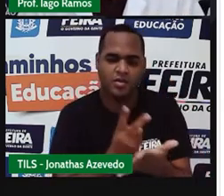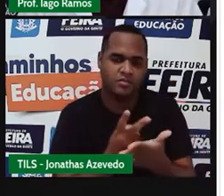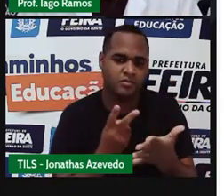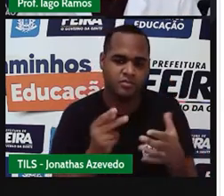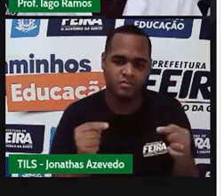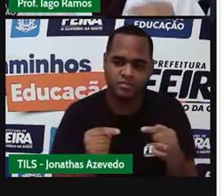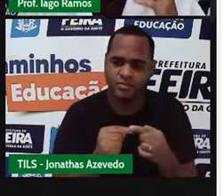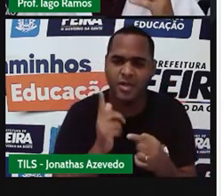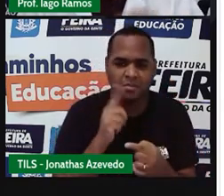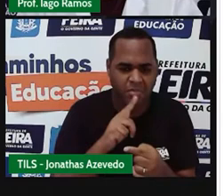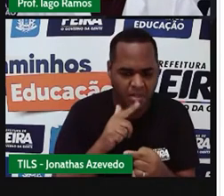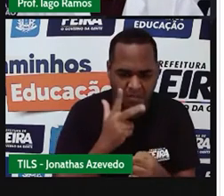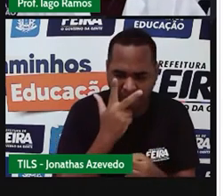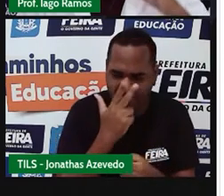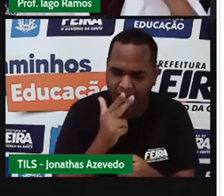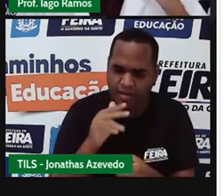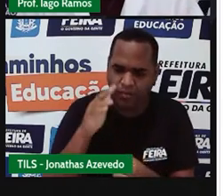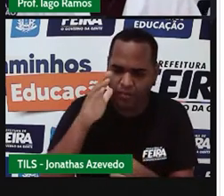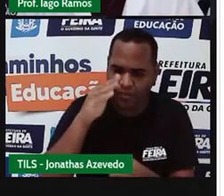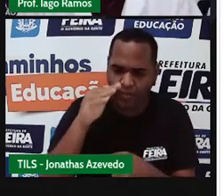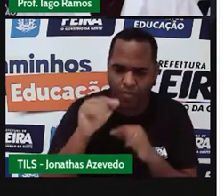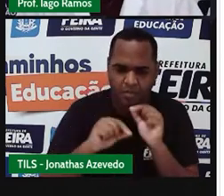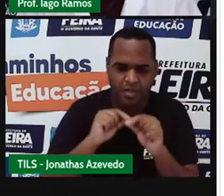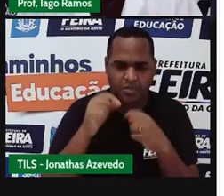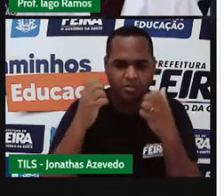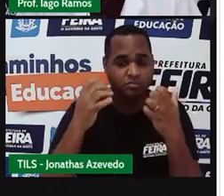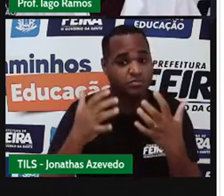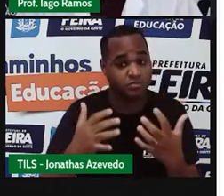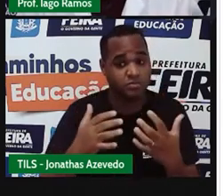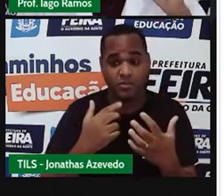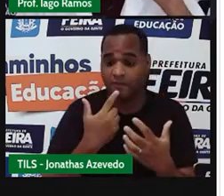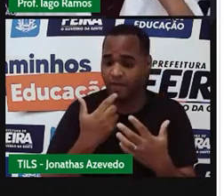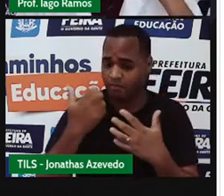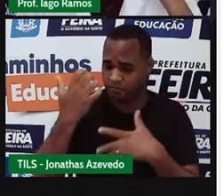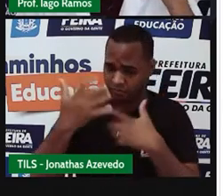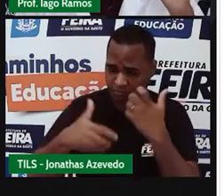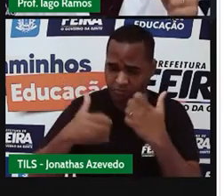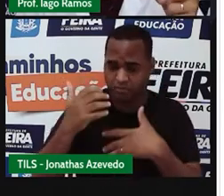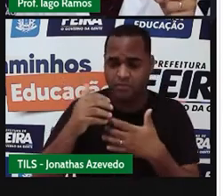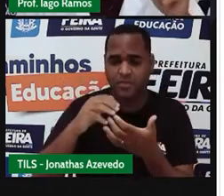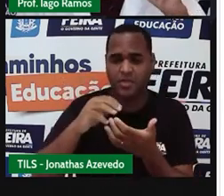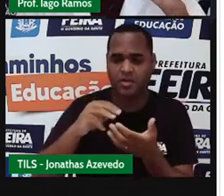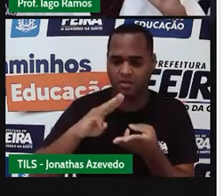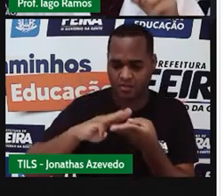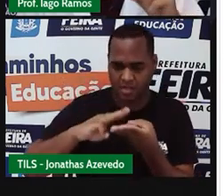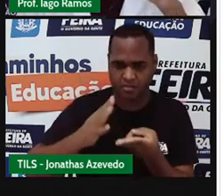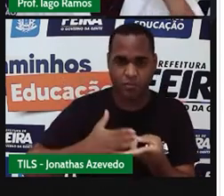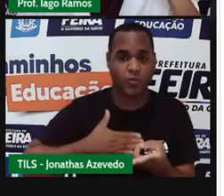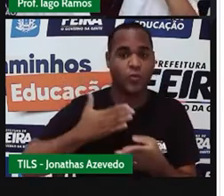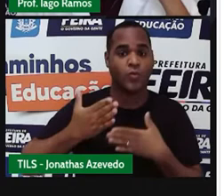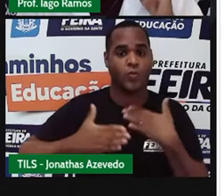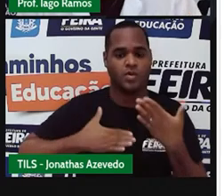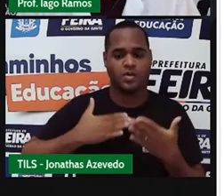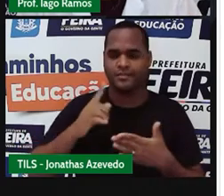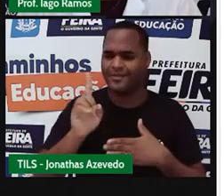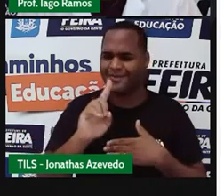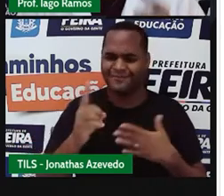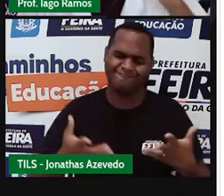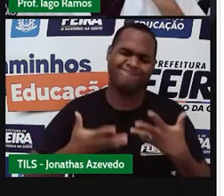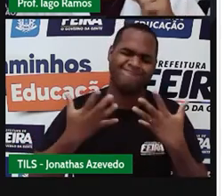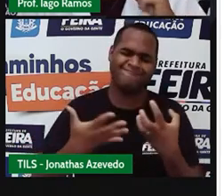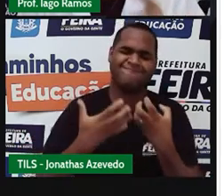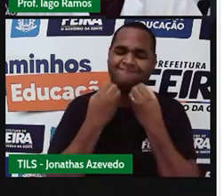muito curioso. Isso é bacana. É por isso que eu digo e repito que a matemática não espanta. A matemática encanta.